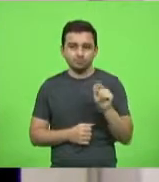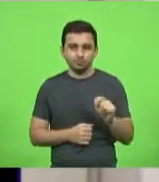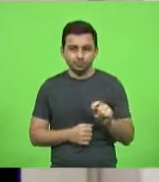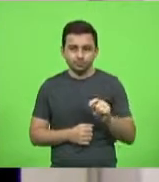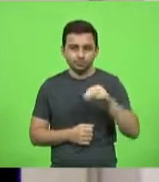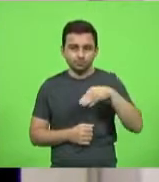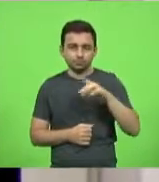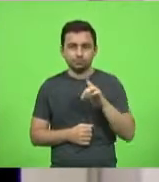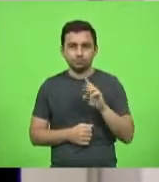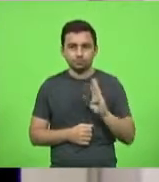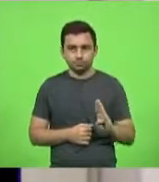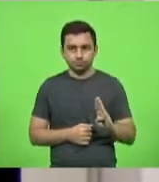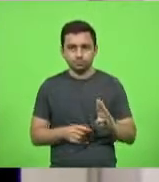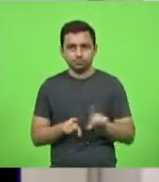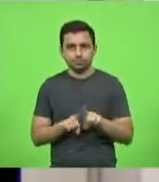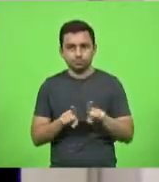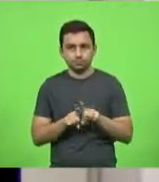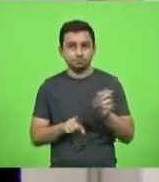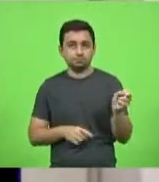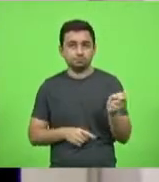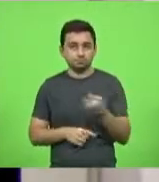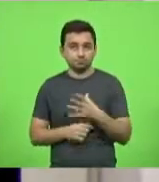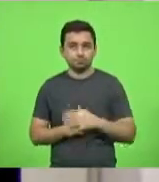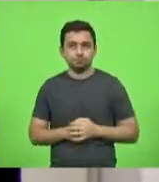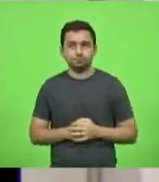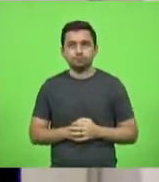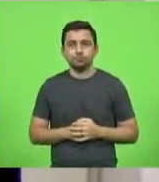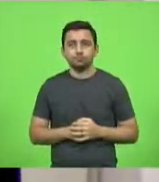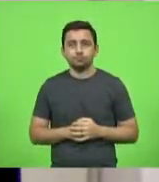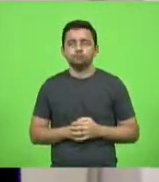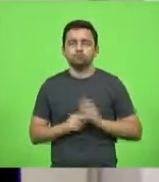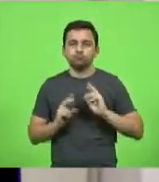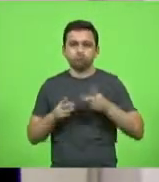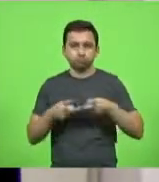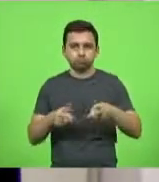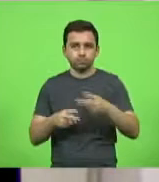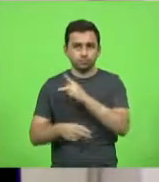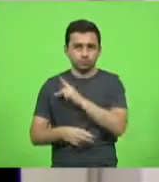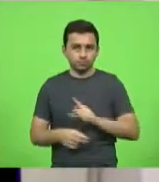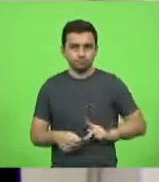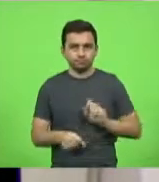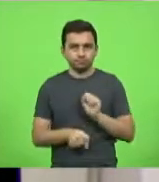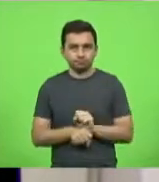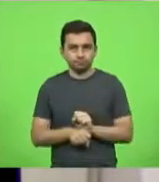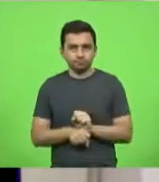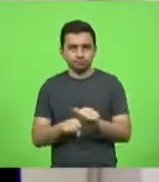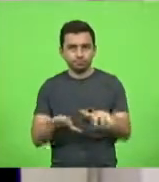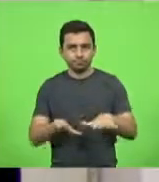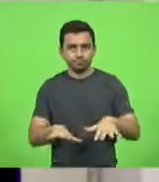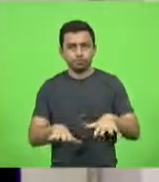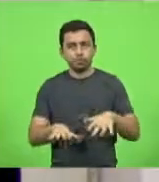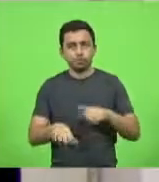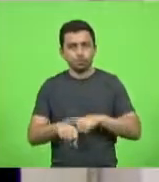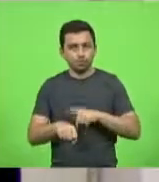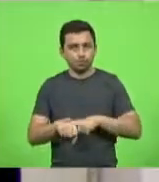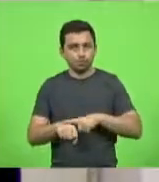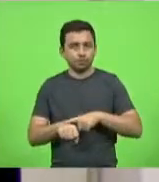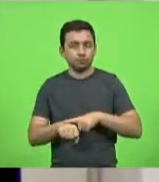MDB e Novo. Ato contínuo. senhor presidente suspendeu a sessão até as 16 horas.